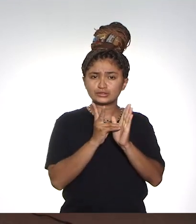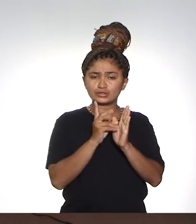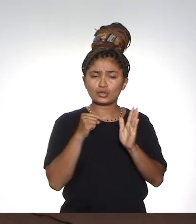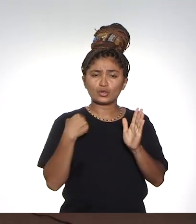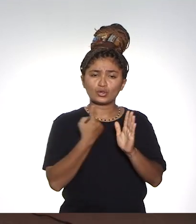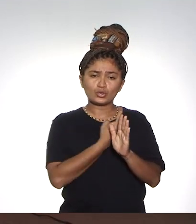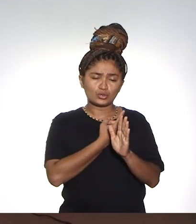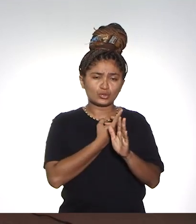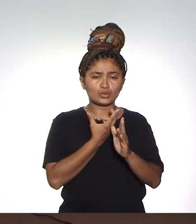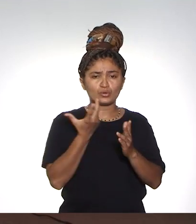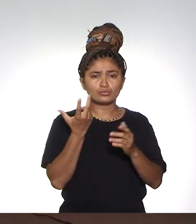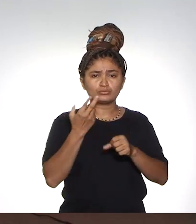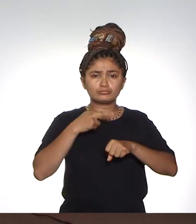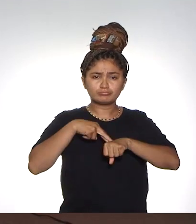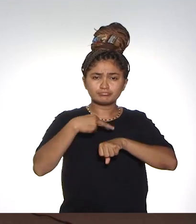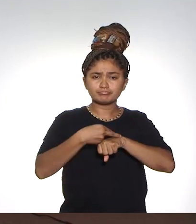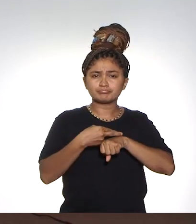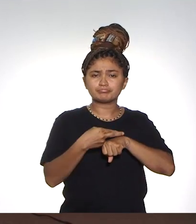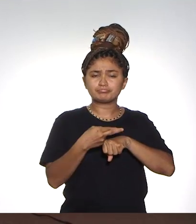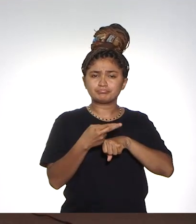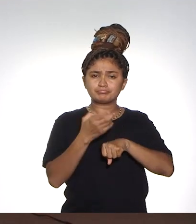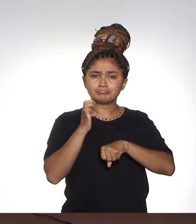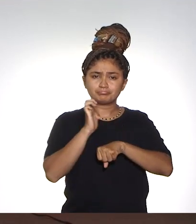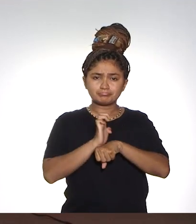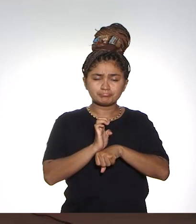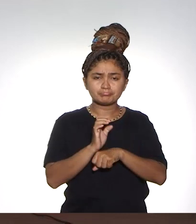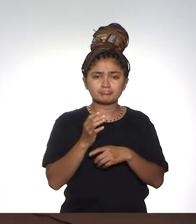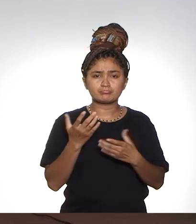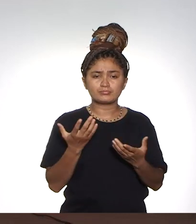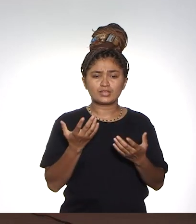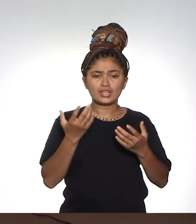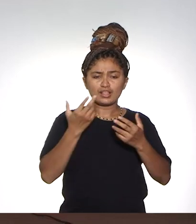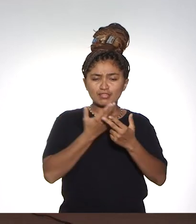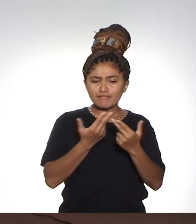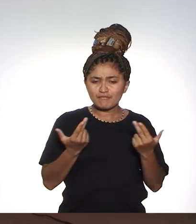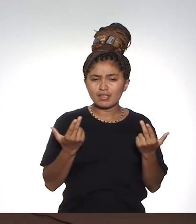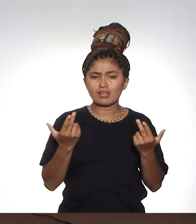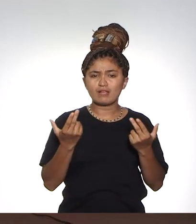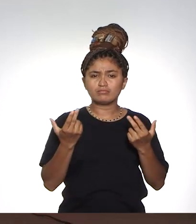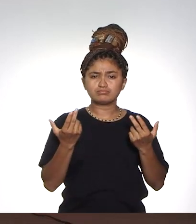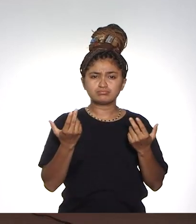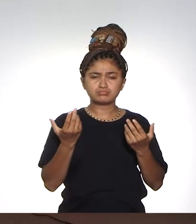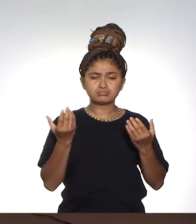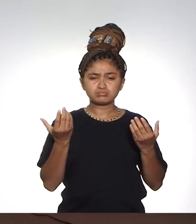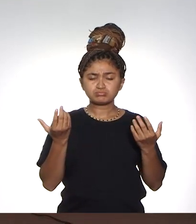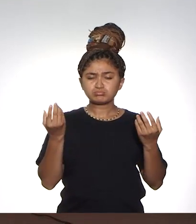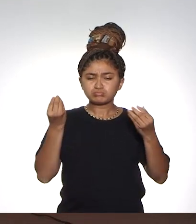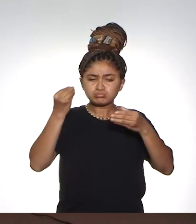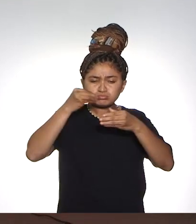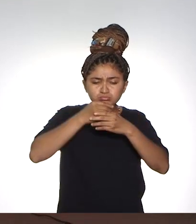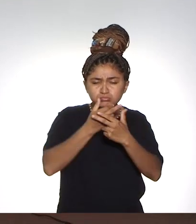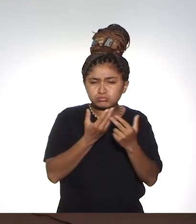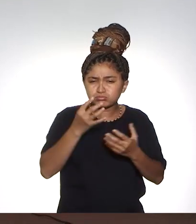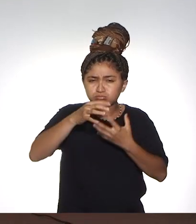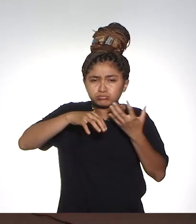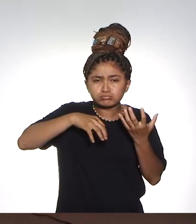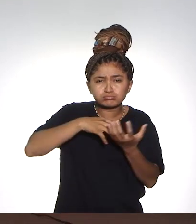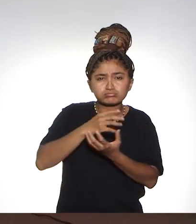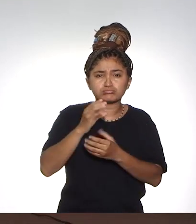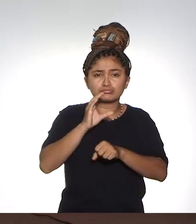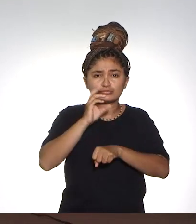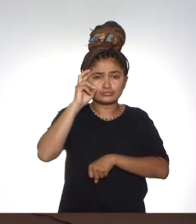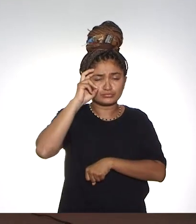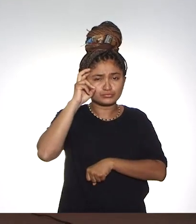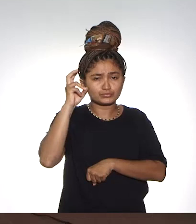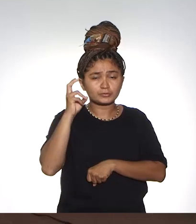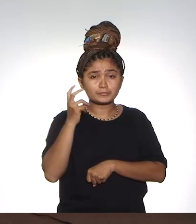nosso Estado, então, isso tudo transforma a universidade diversa, plural, intercultural, tudo isso